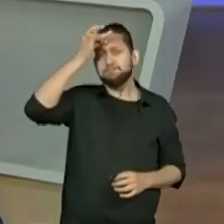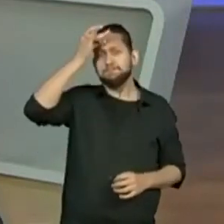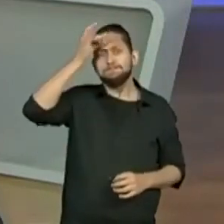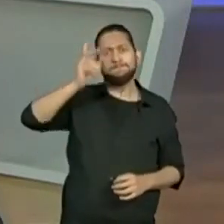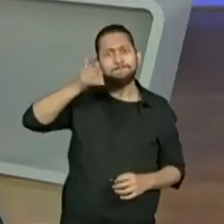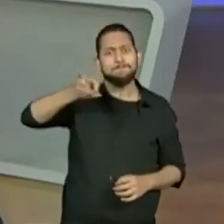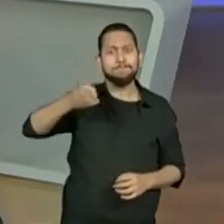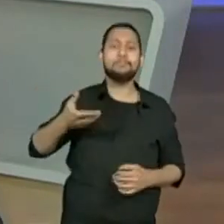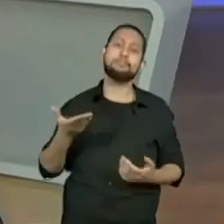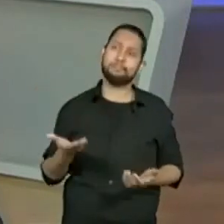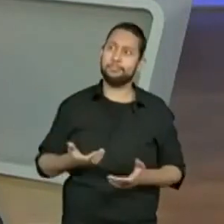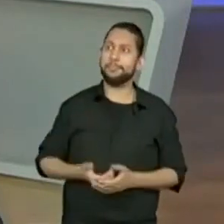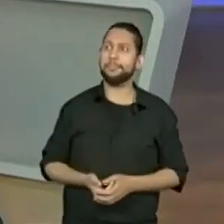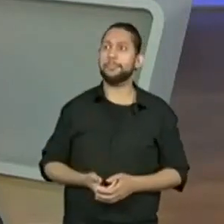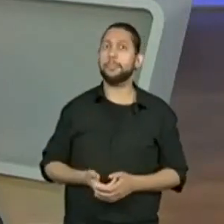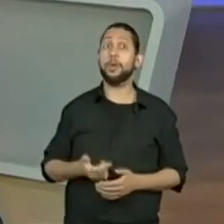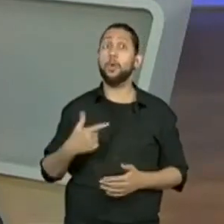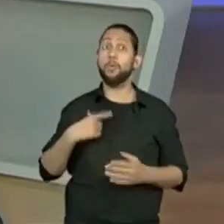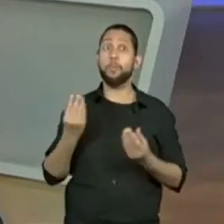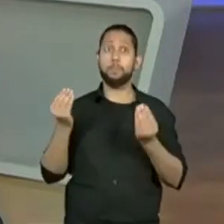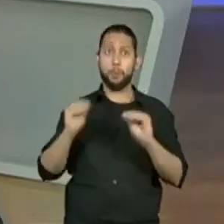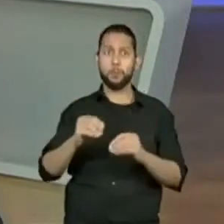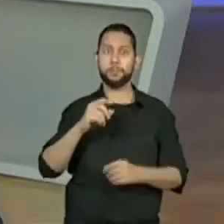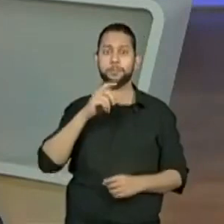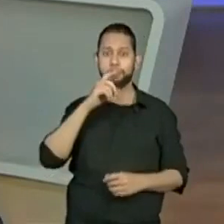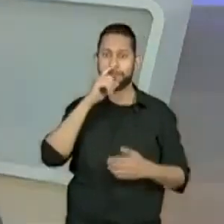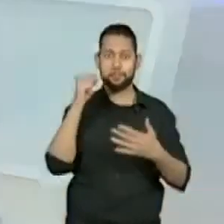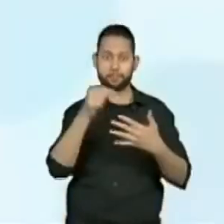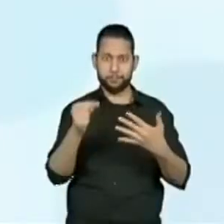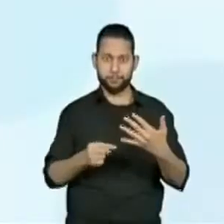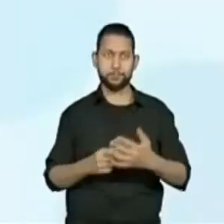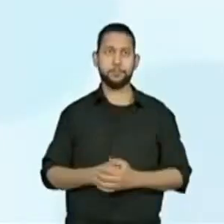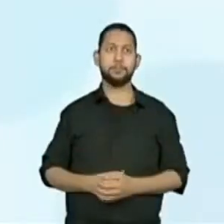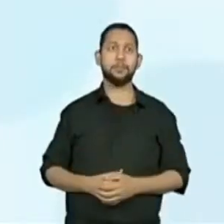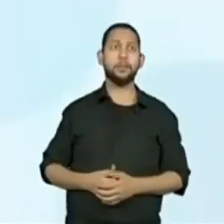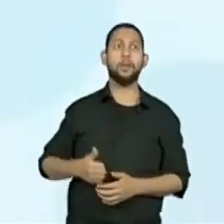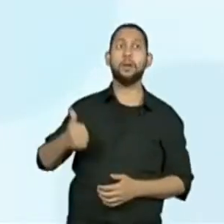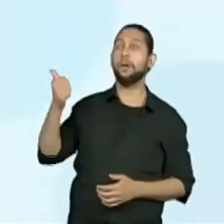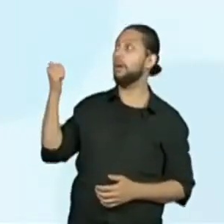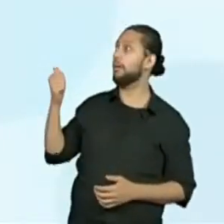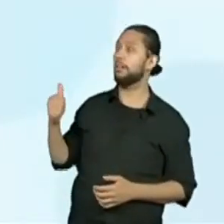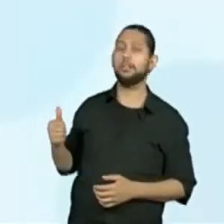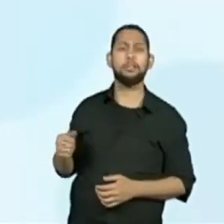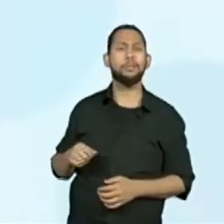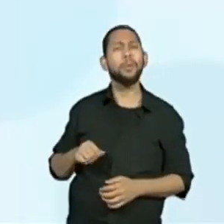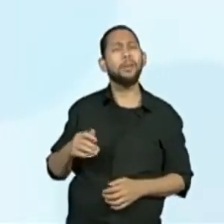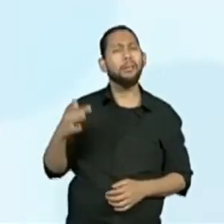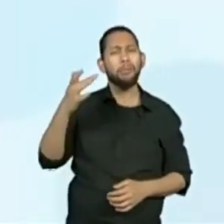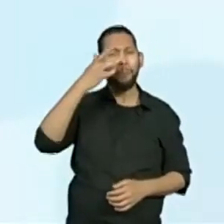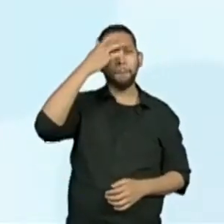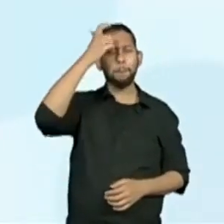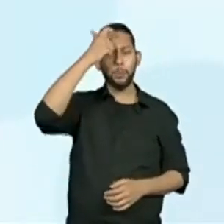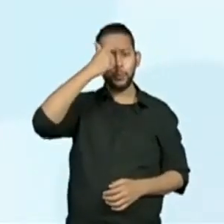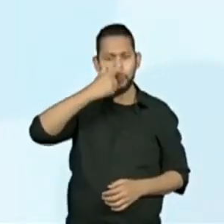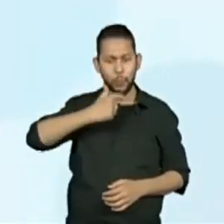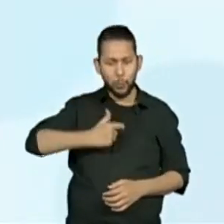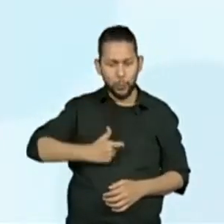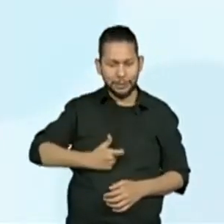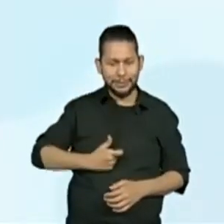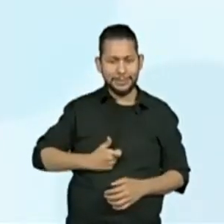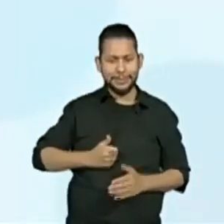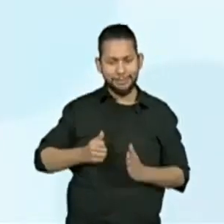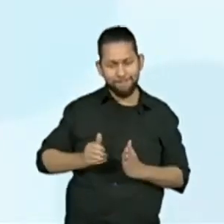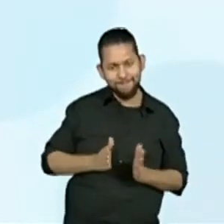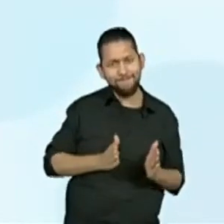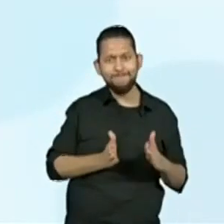para vocês que a gente destaca essa questão do eu lírico. Por que eu coloquei aqui ser errante? Porque ele recorda o passado. Quer